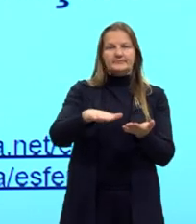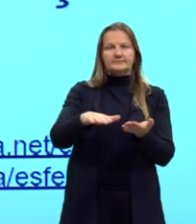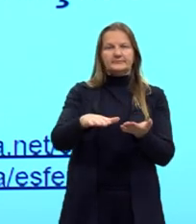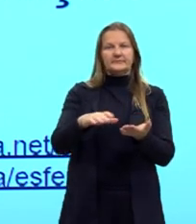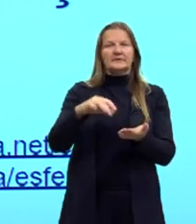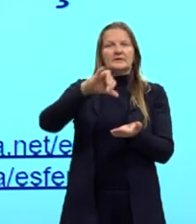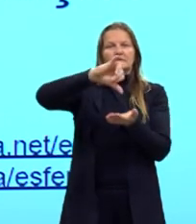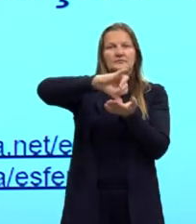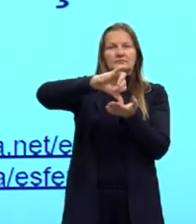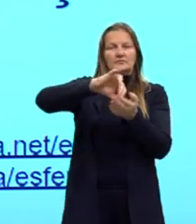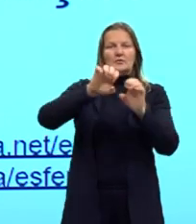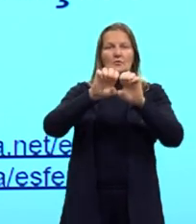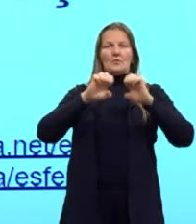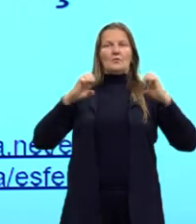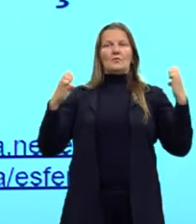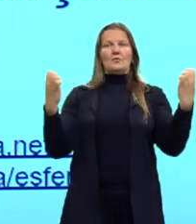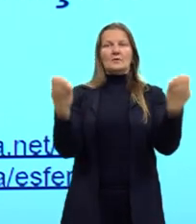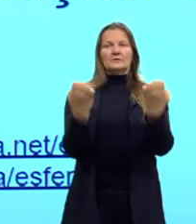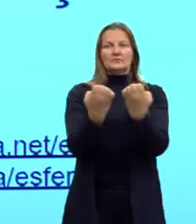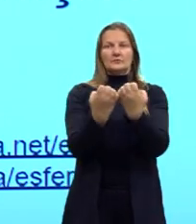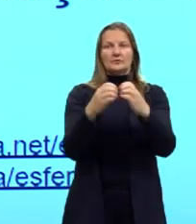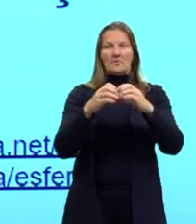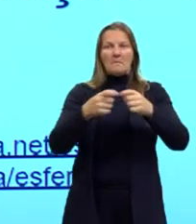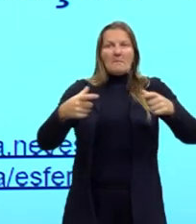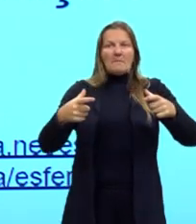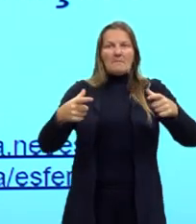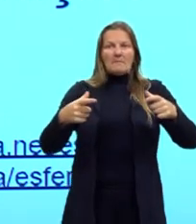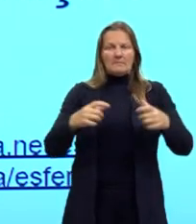sendo o Equador o maior corte possível então.